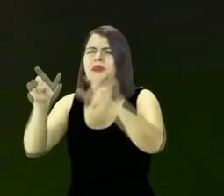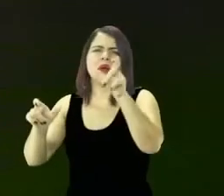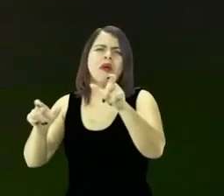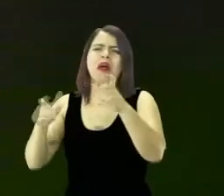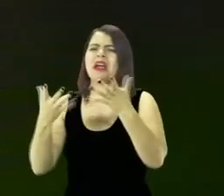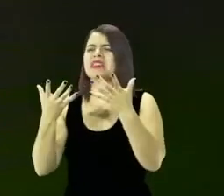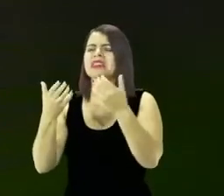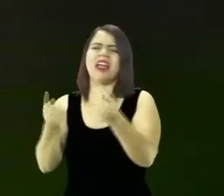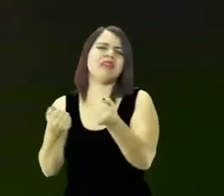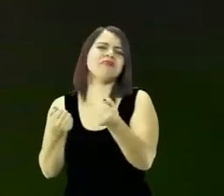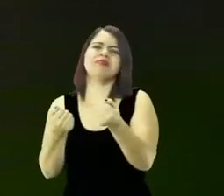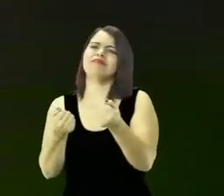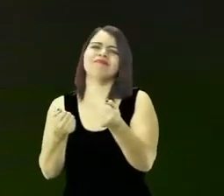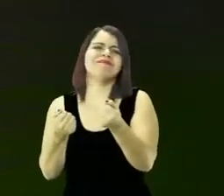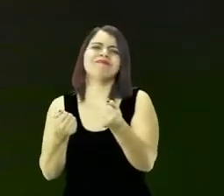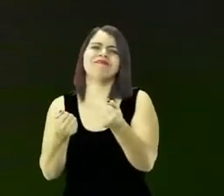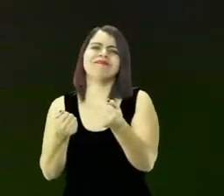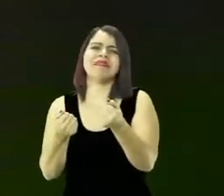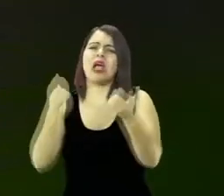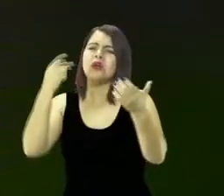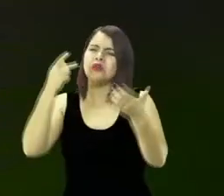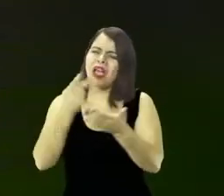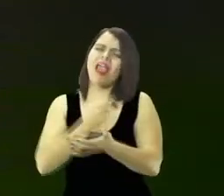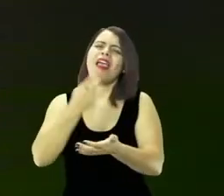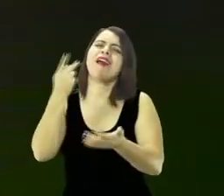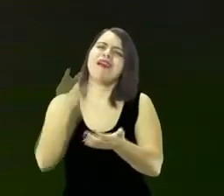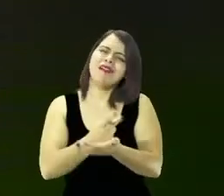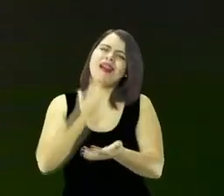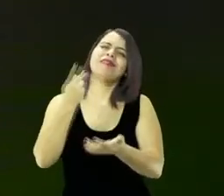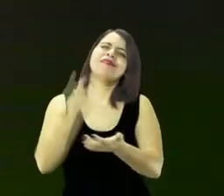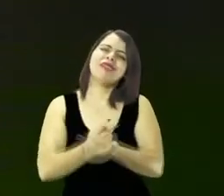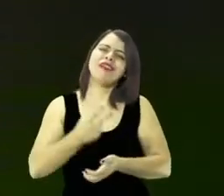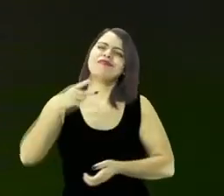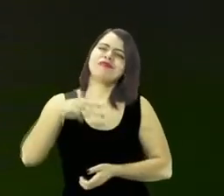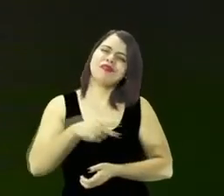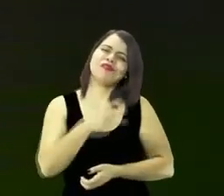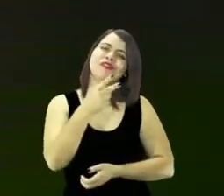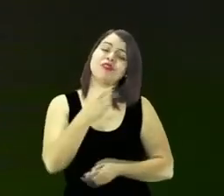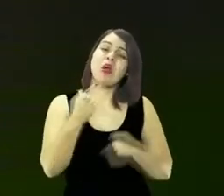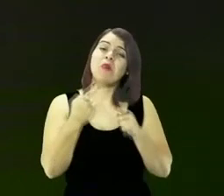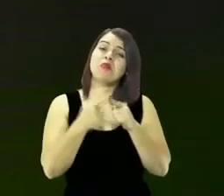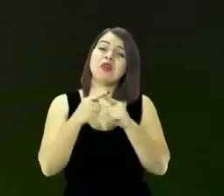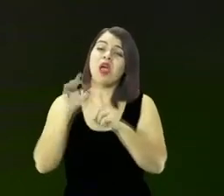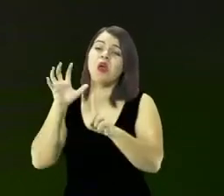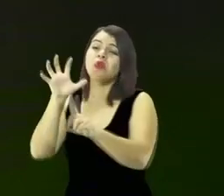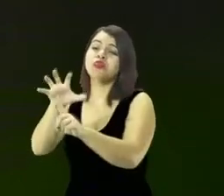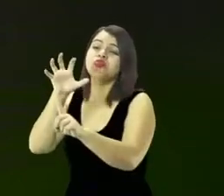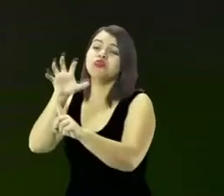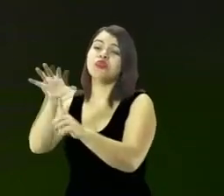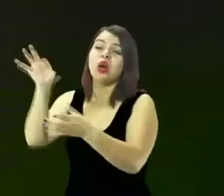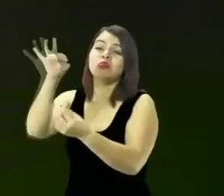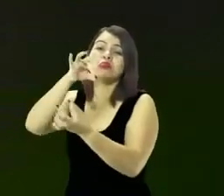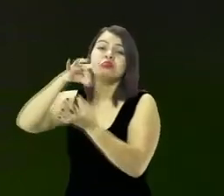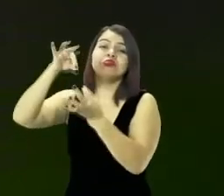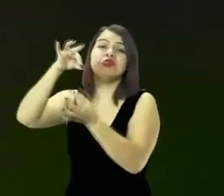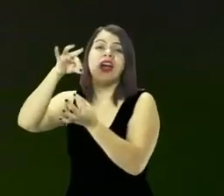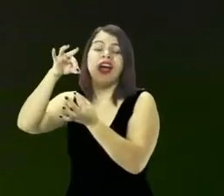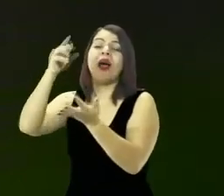porque elas estão sofrendo a influência a ação espiritual na verdade a questão não é emocional nem psicológica é